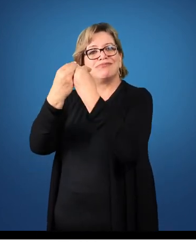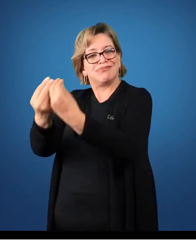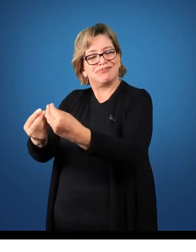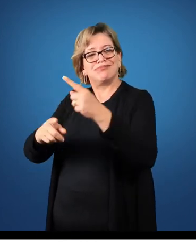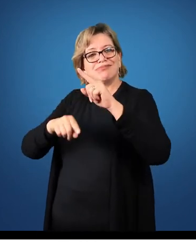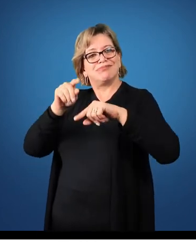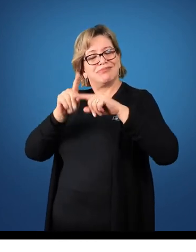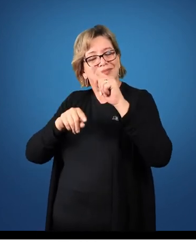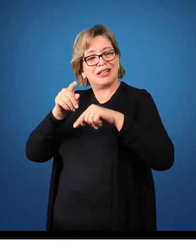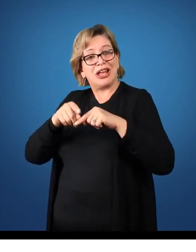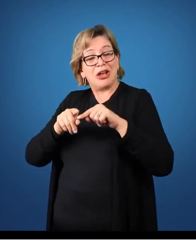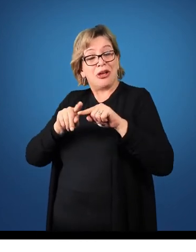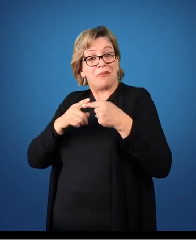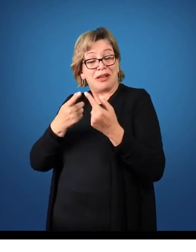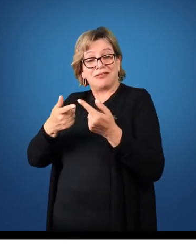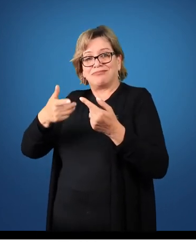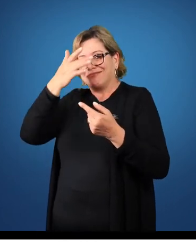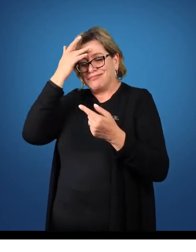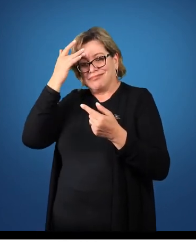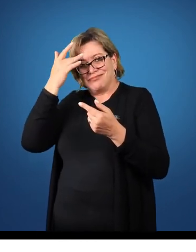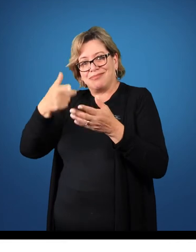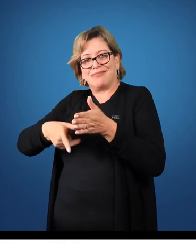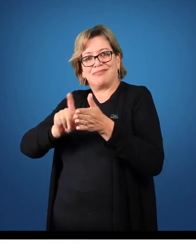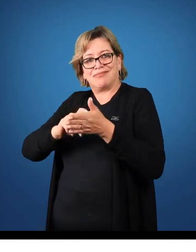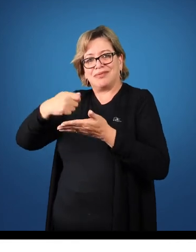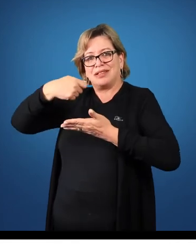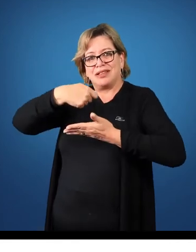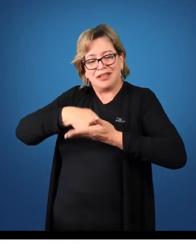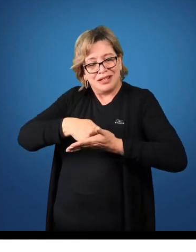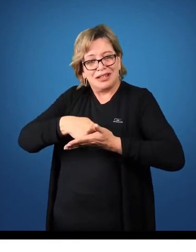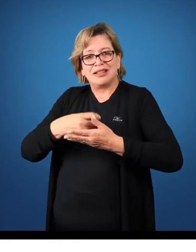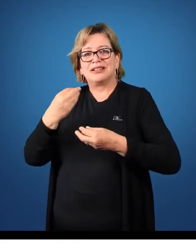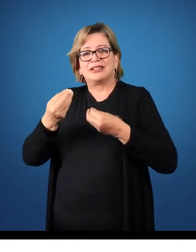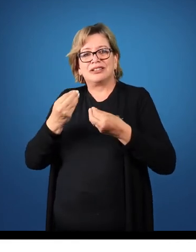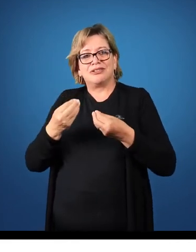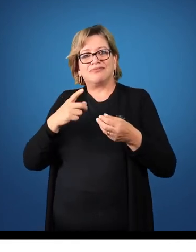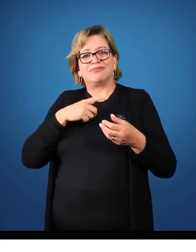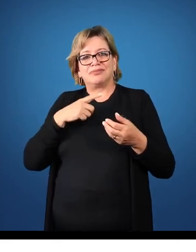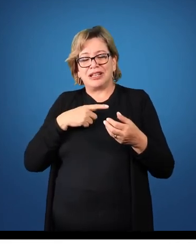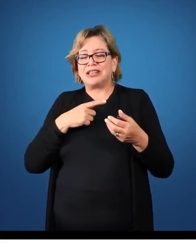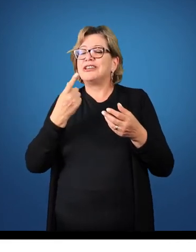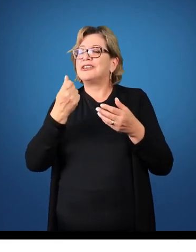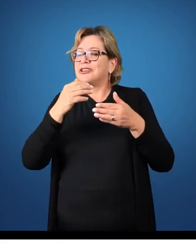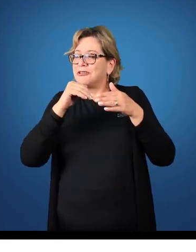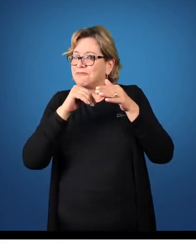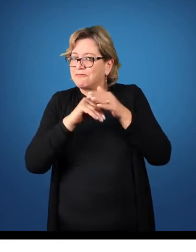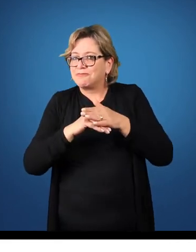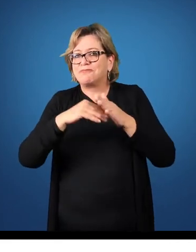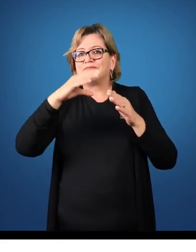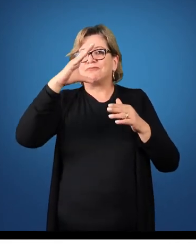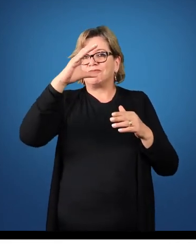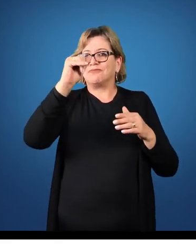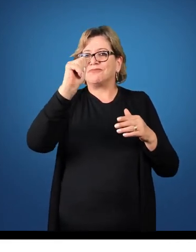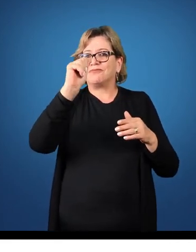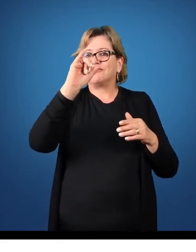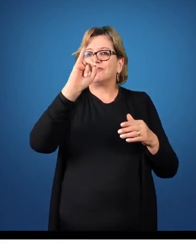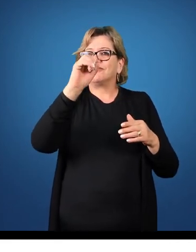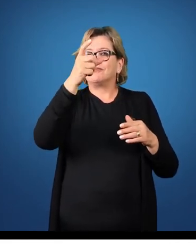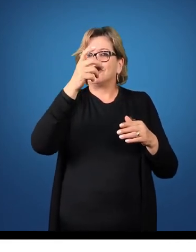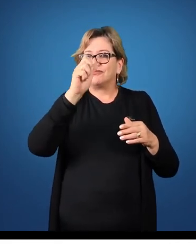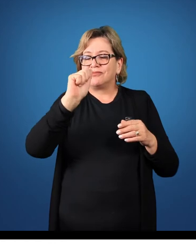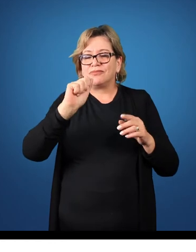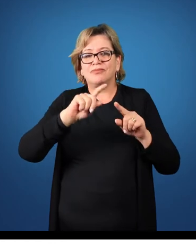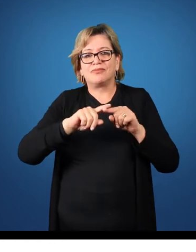aquele cliente já pagou antecipado. Eu tenho a entrada de dinheiro no meu caixa, nas minhas disponibilidades,